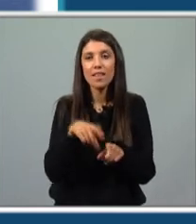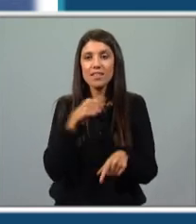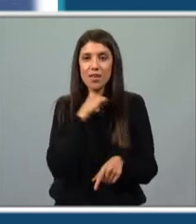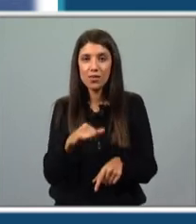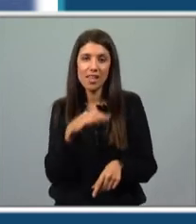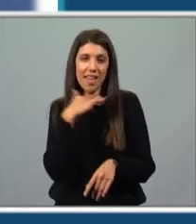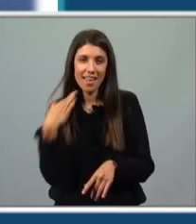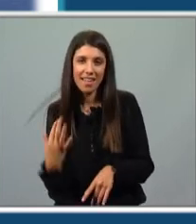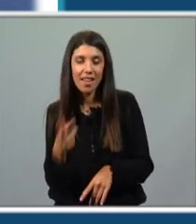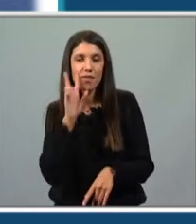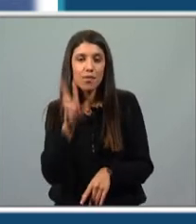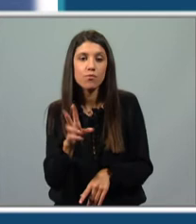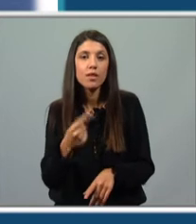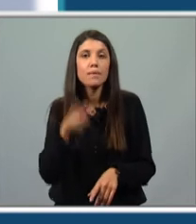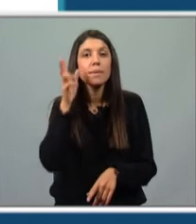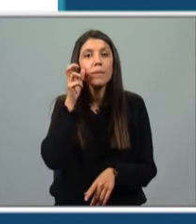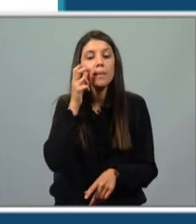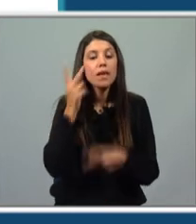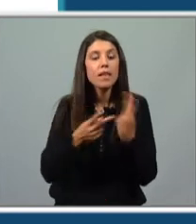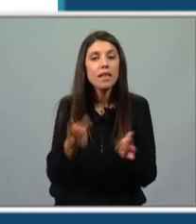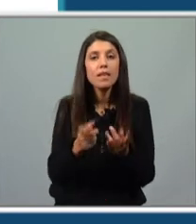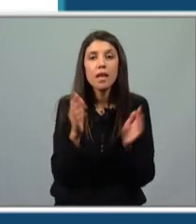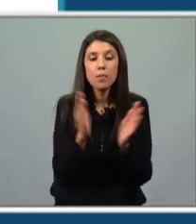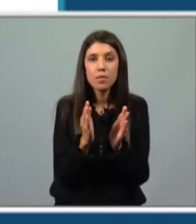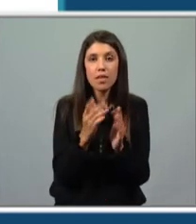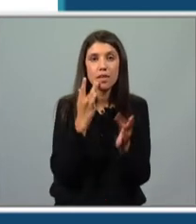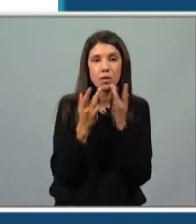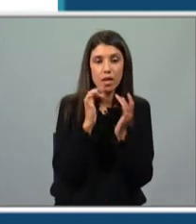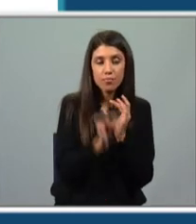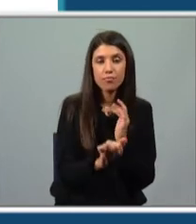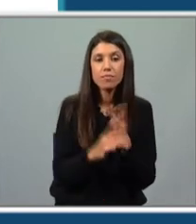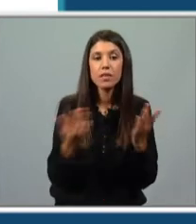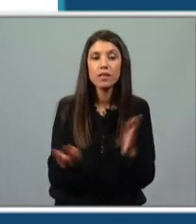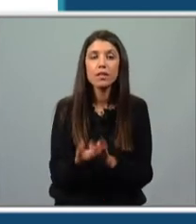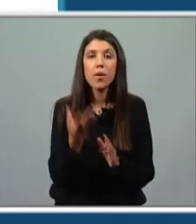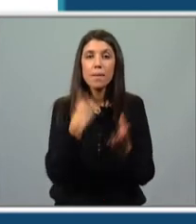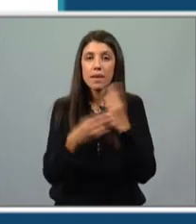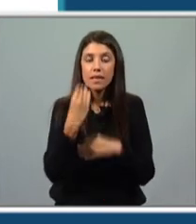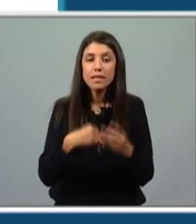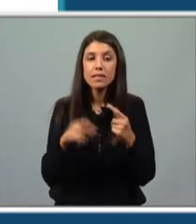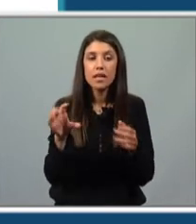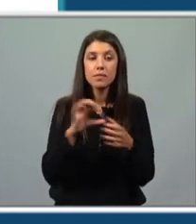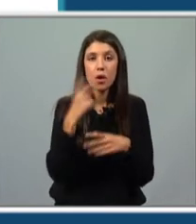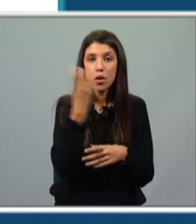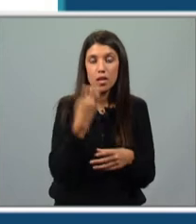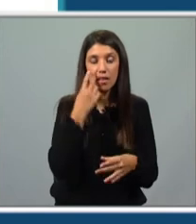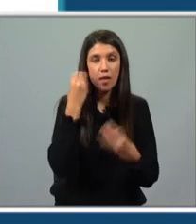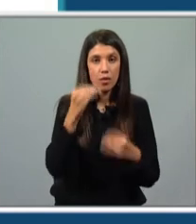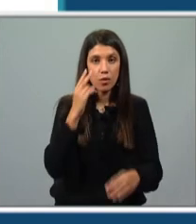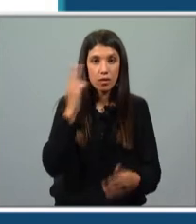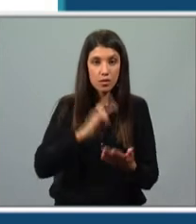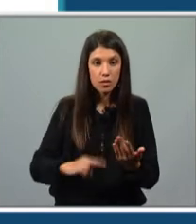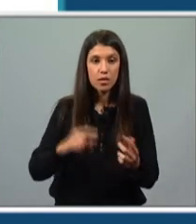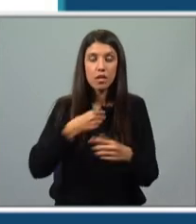ouvir, ler e analisar certos da peça. As aprendizagens essenciais serão dos domínios da oralidade, da educação literária e da escrita. Já não temos